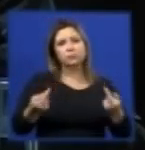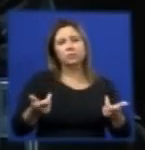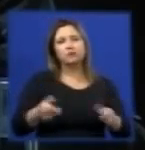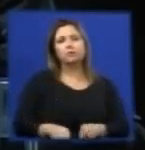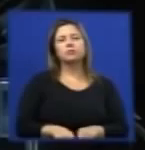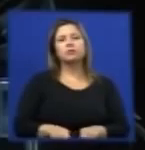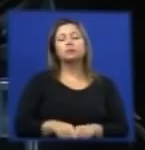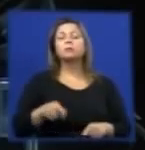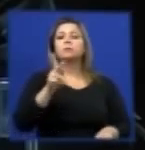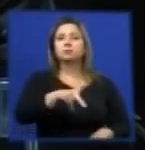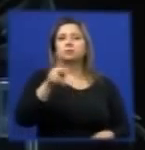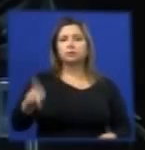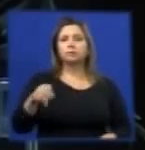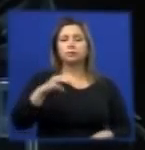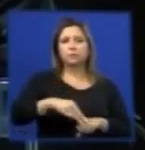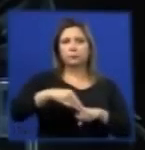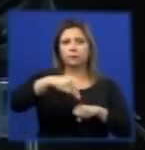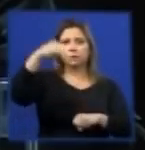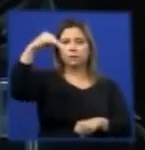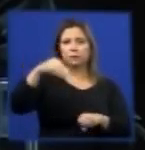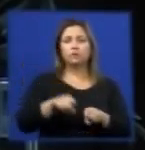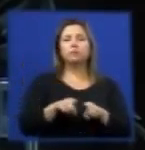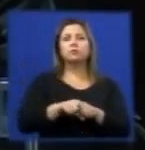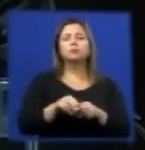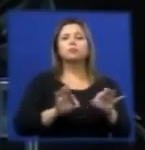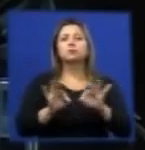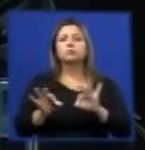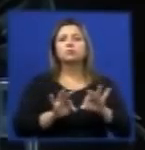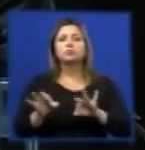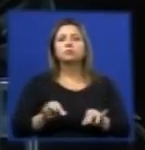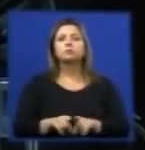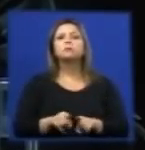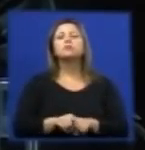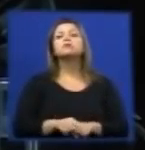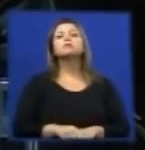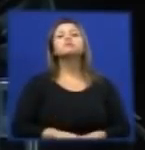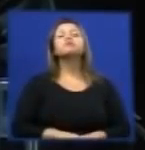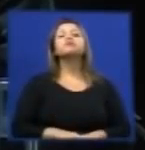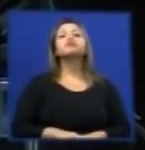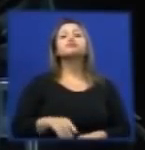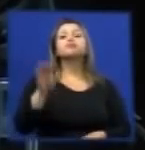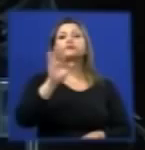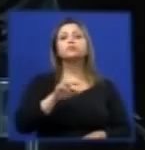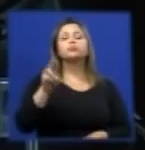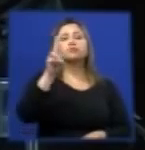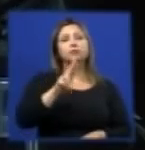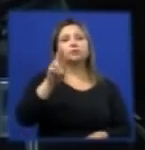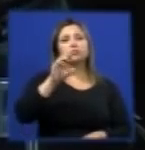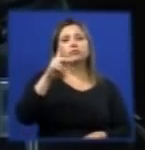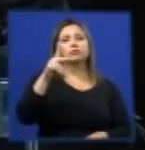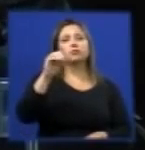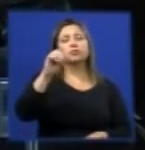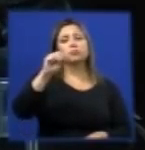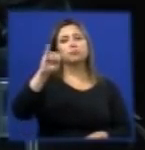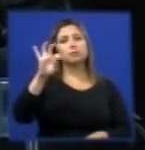professor de mestrado de gestão ambiental da Universidade Positivo, estar falando